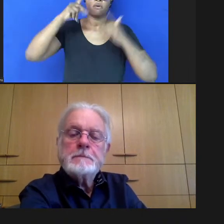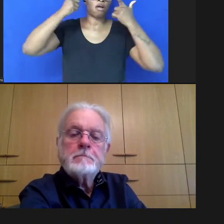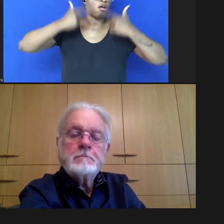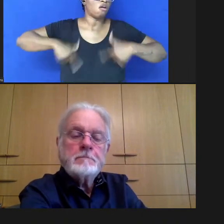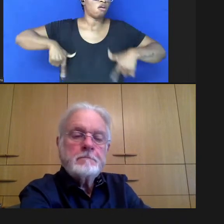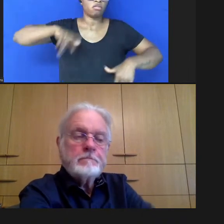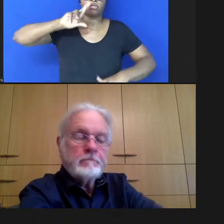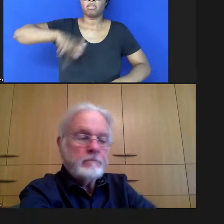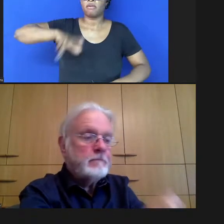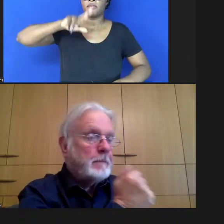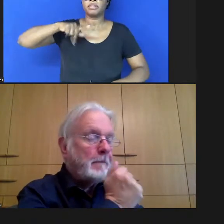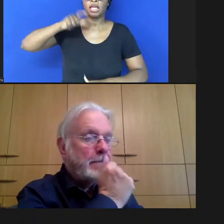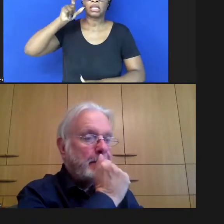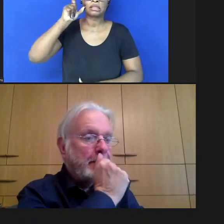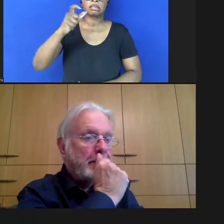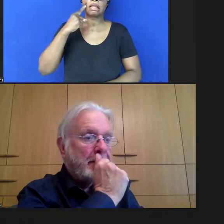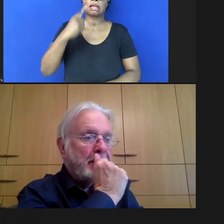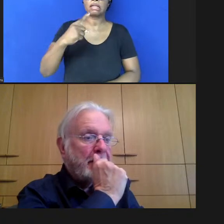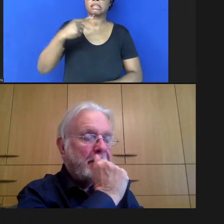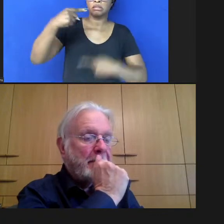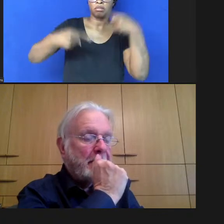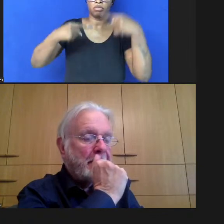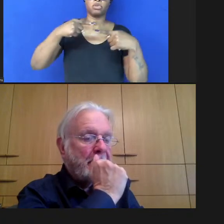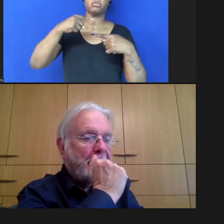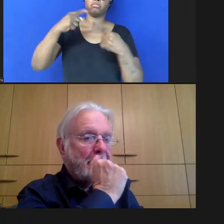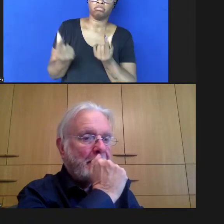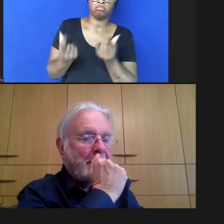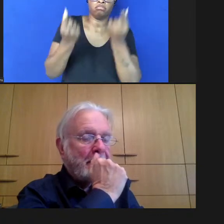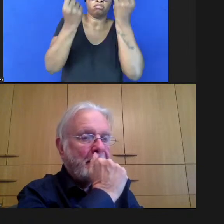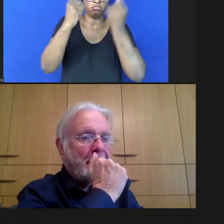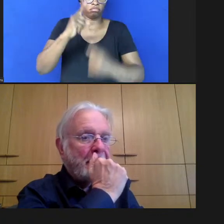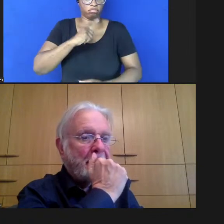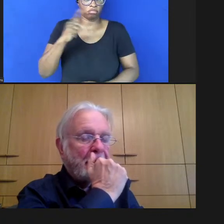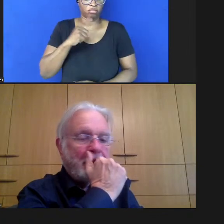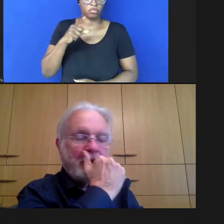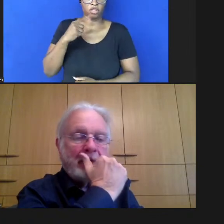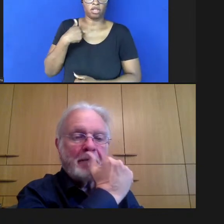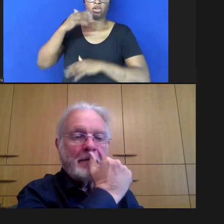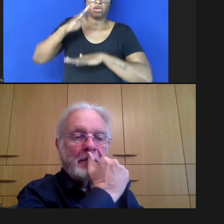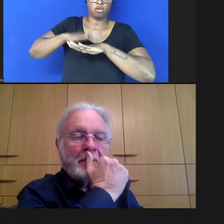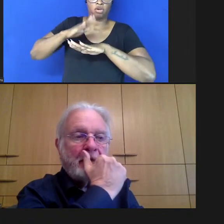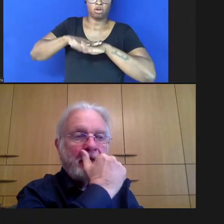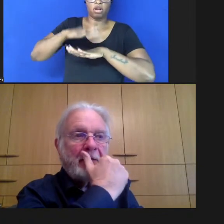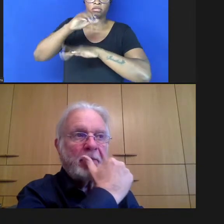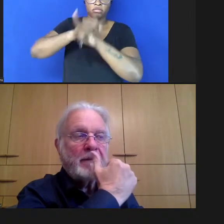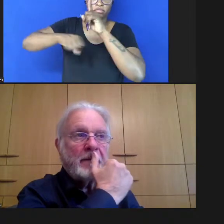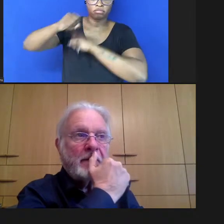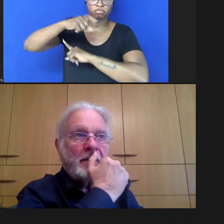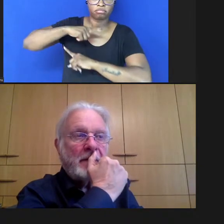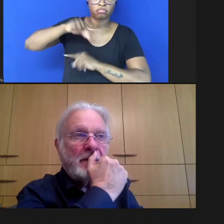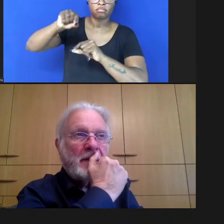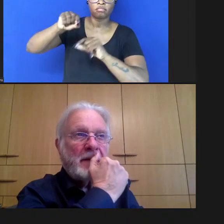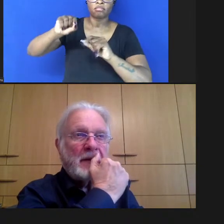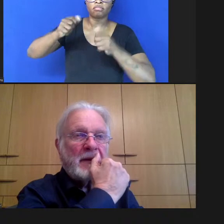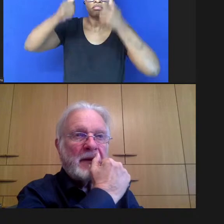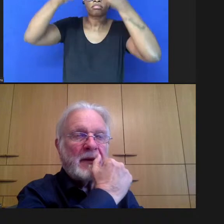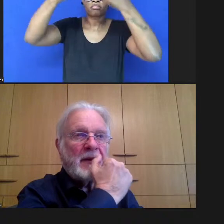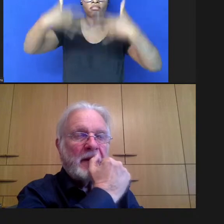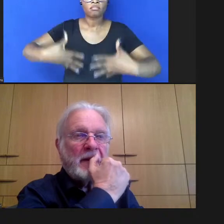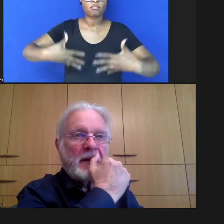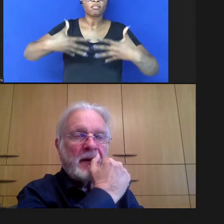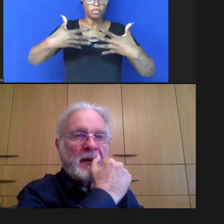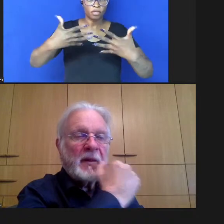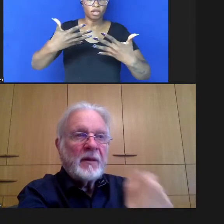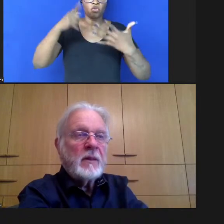interesses políticos e econômicos foi cooptado por algumas partes da sociedade desde de mar a